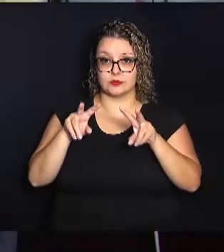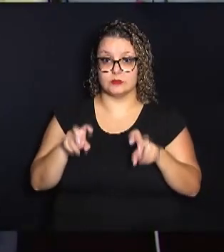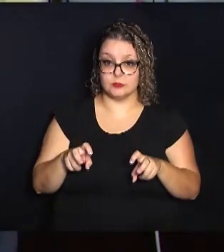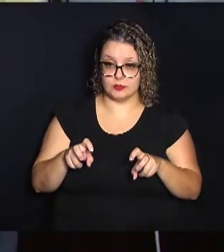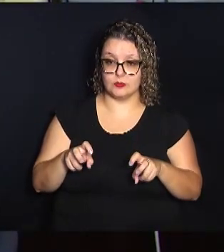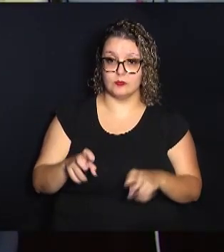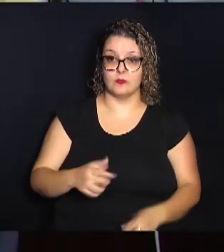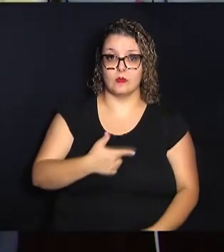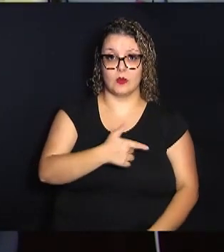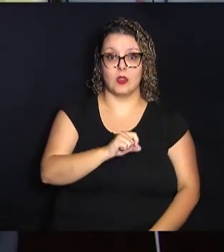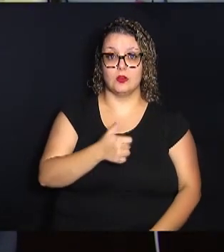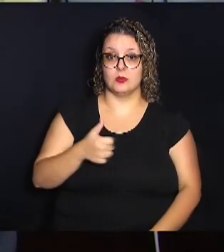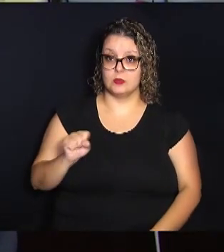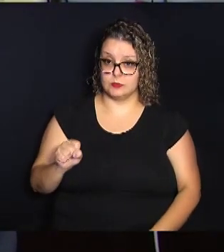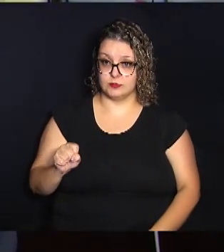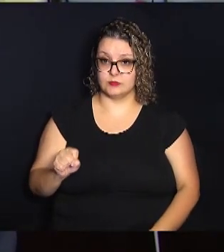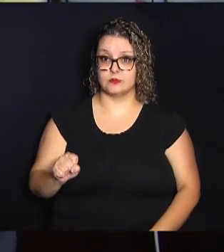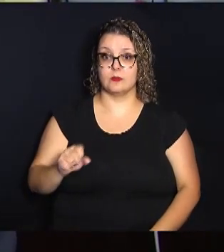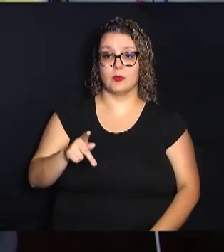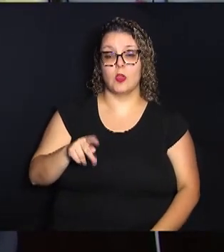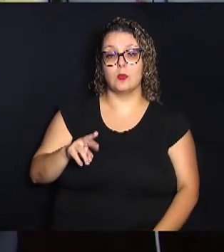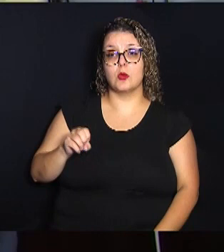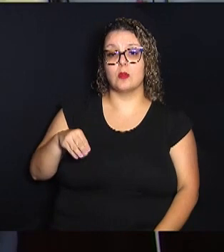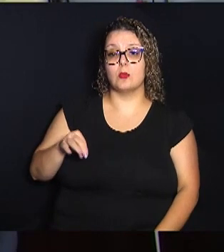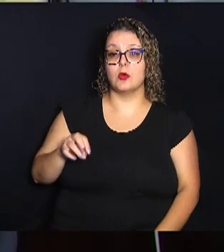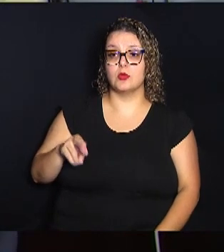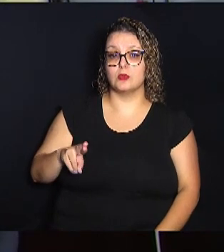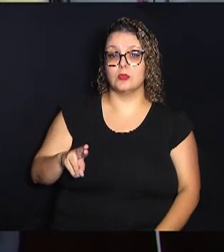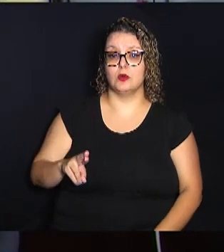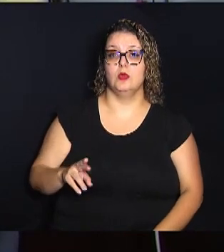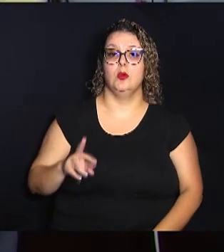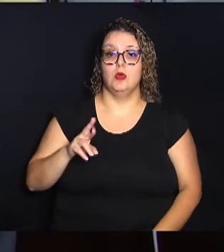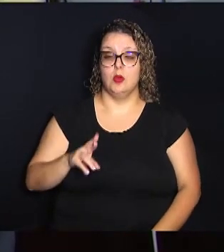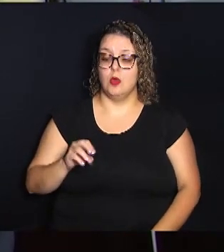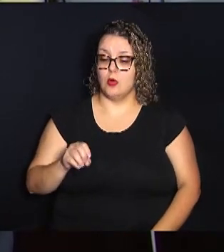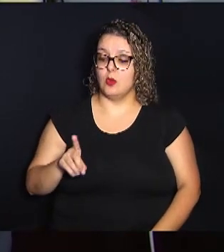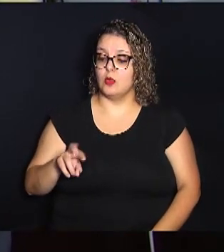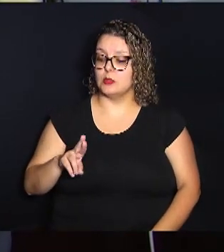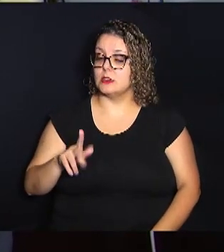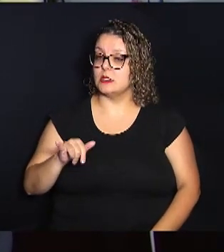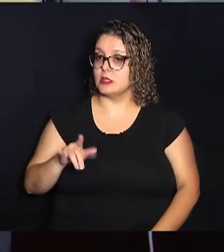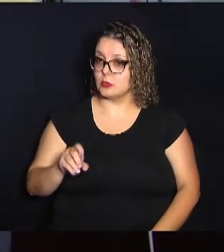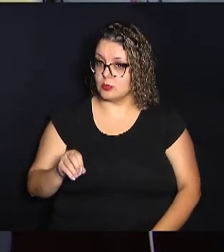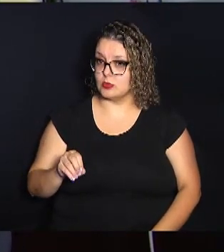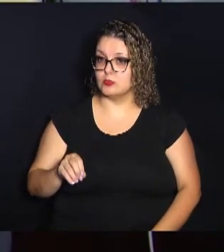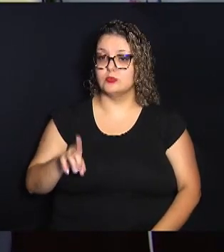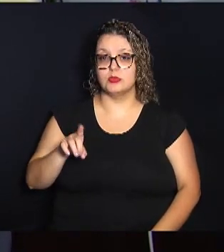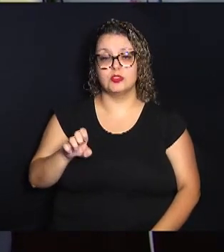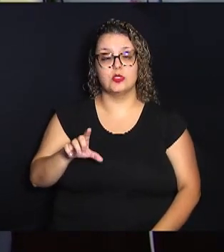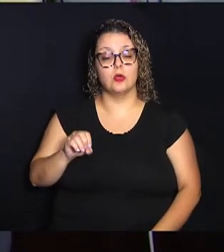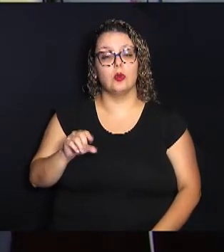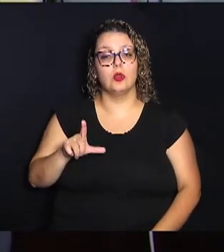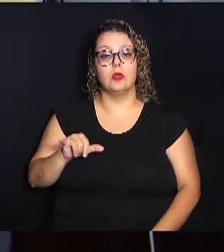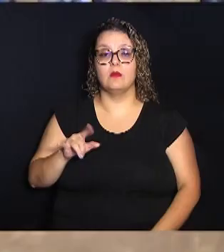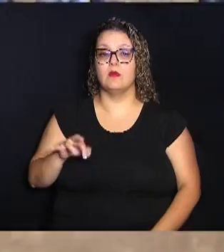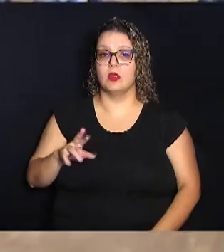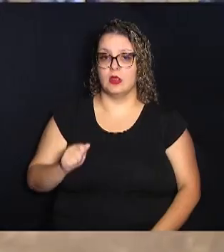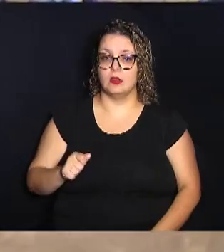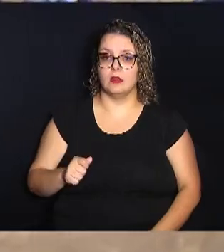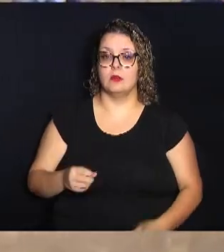Em 2018, o promotor de justiça, Rodrigo Augusto de Oliveira, instaurou um procedimento